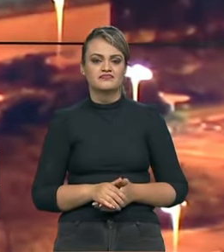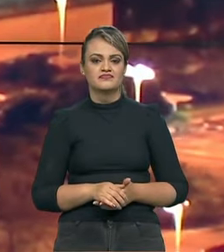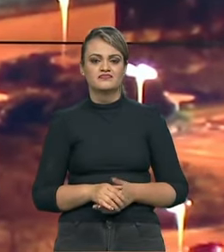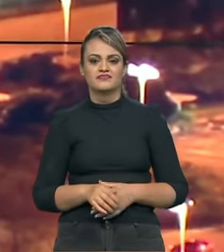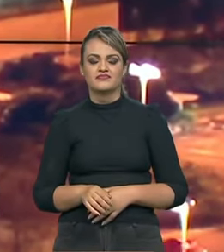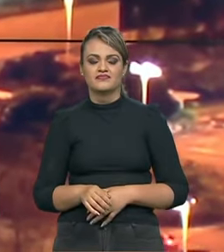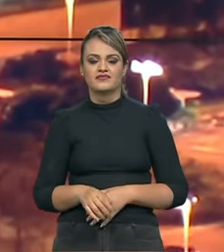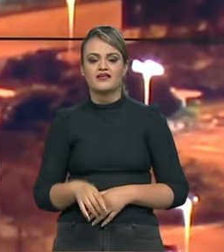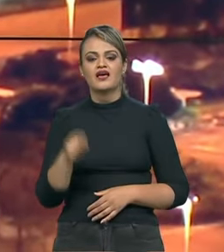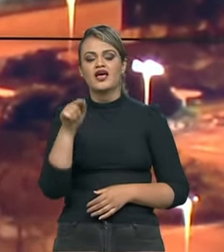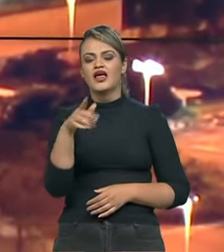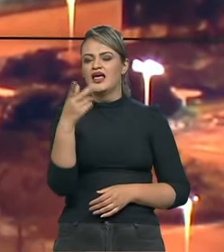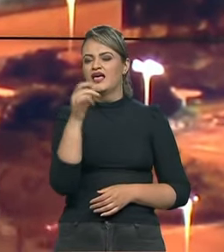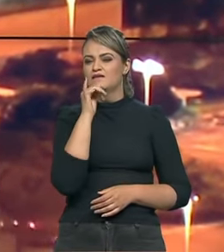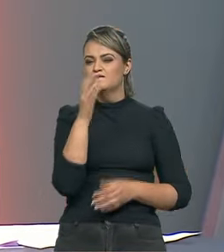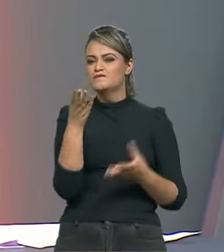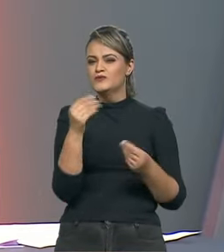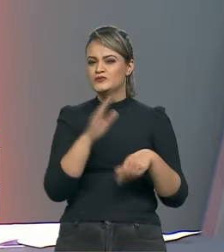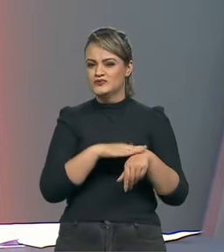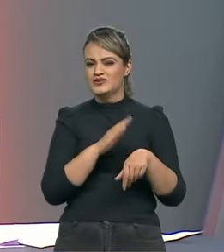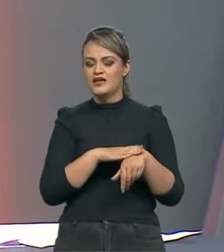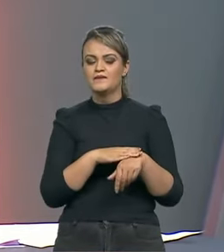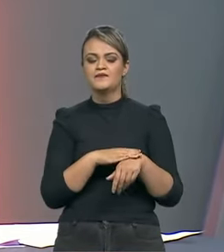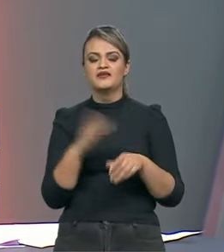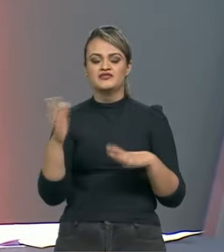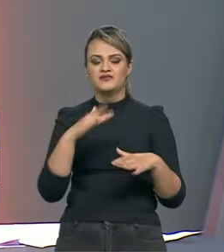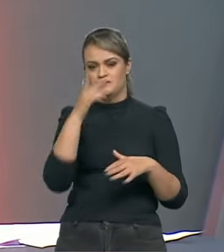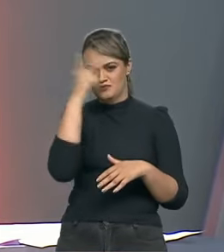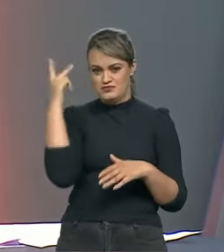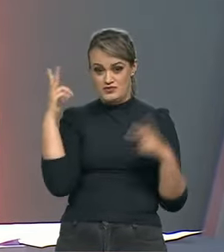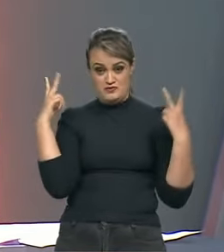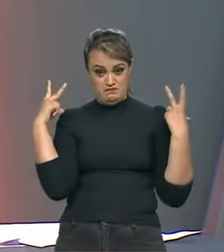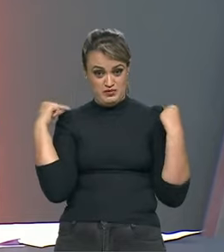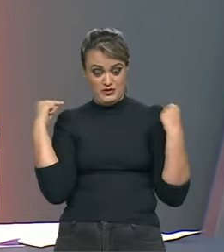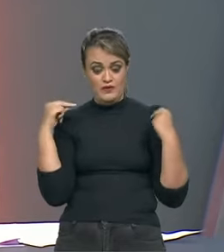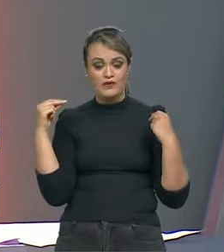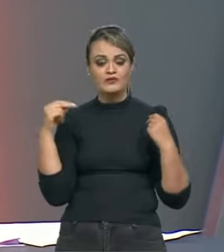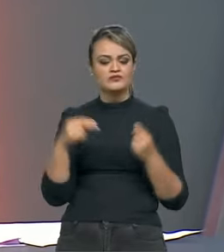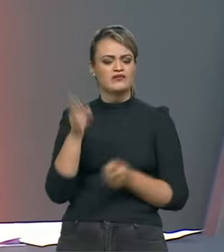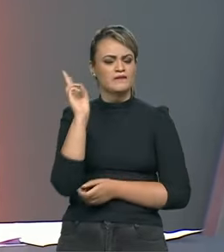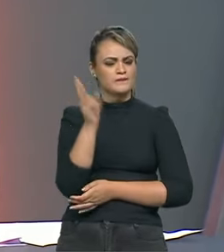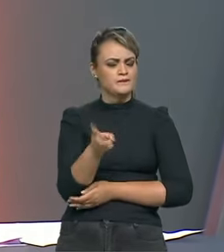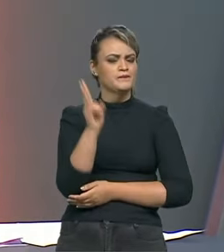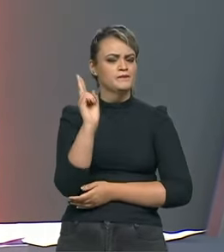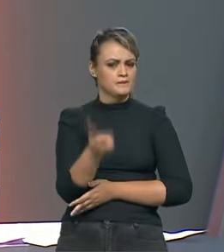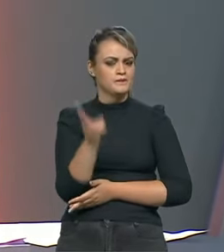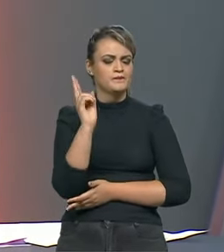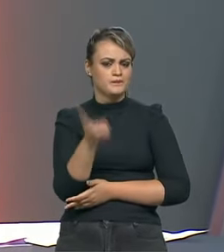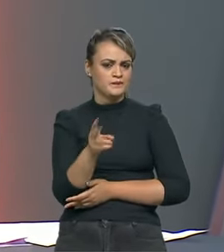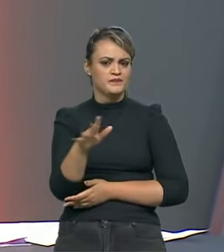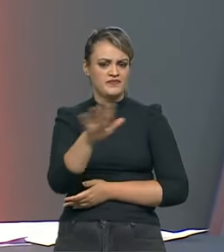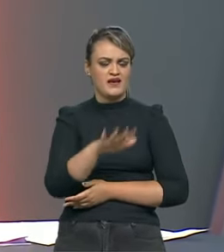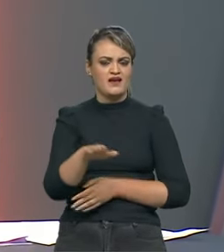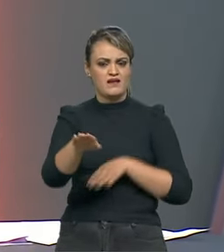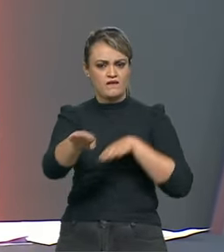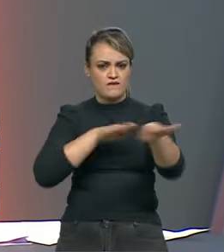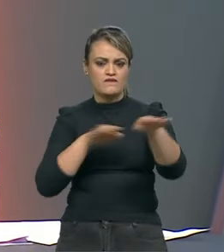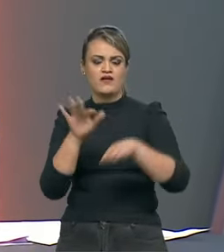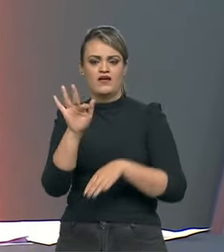teve, durante muitos anos, uma safra de pilotos com bastante constância na Fórmula 1.